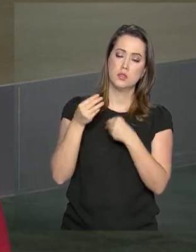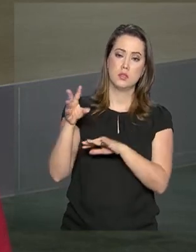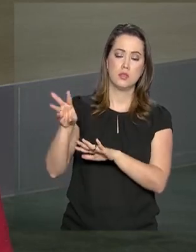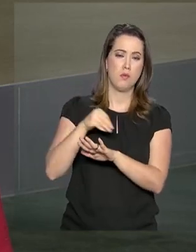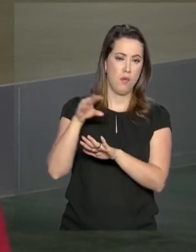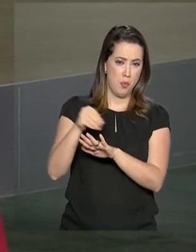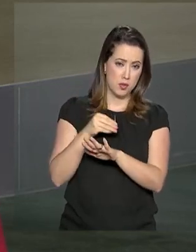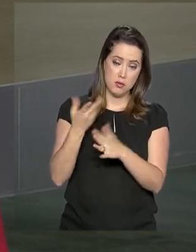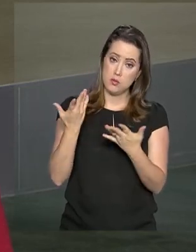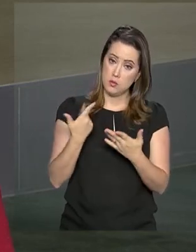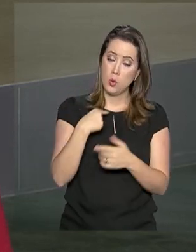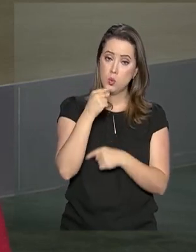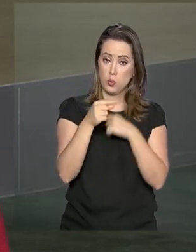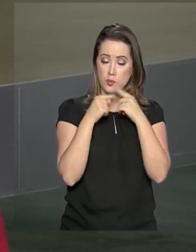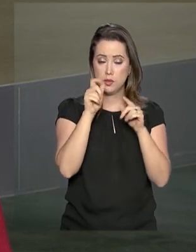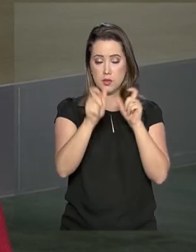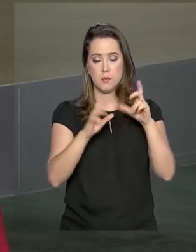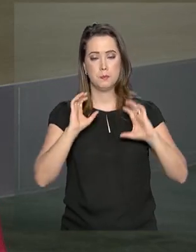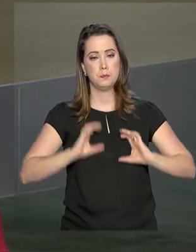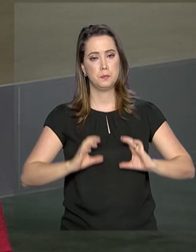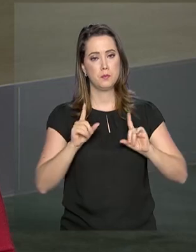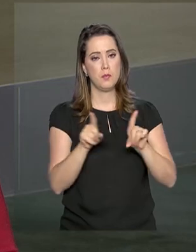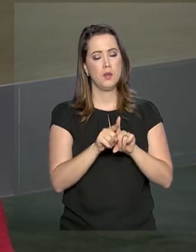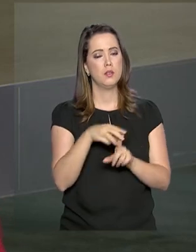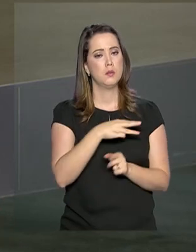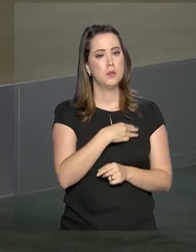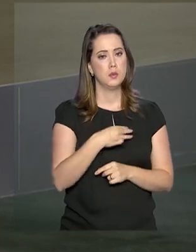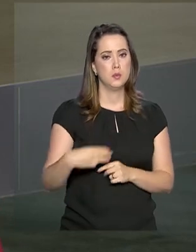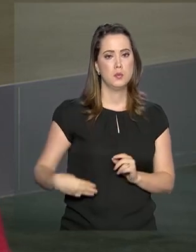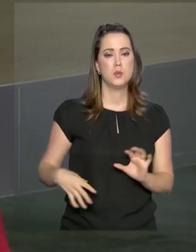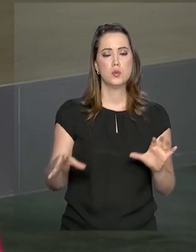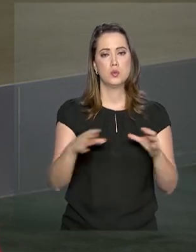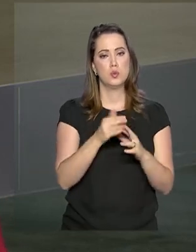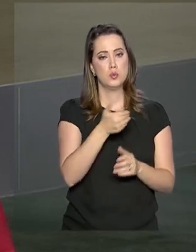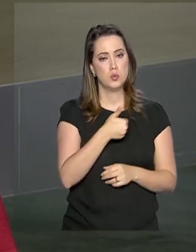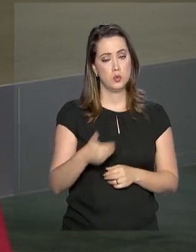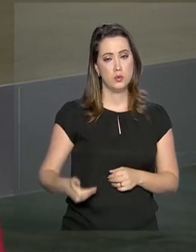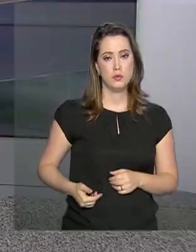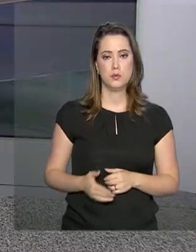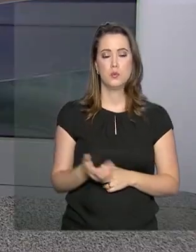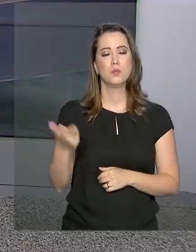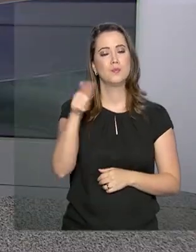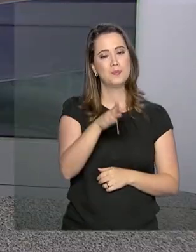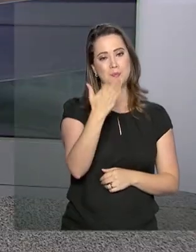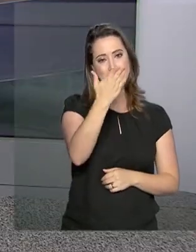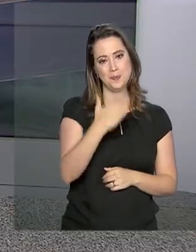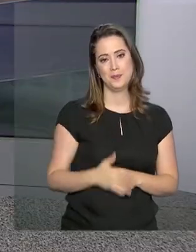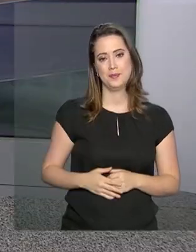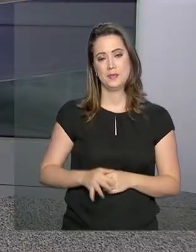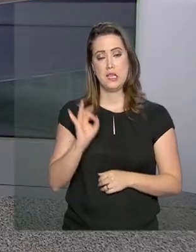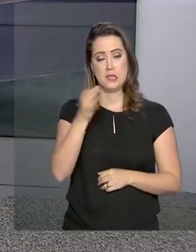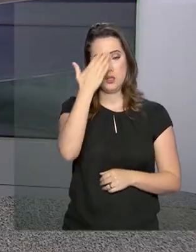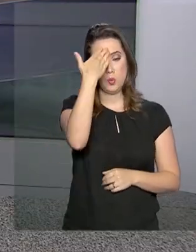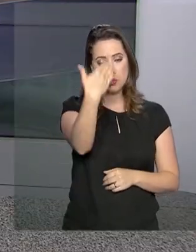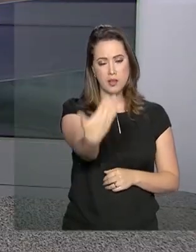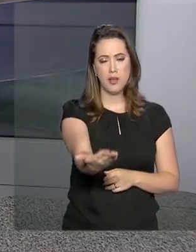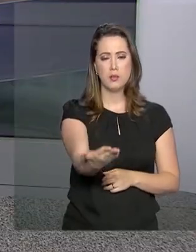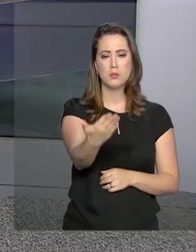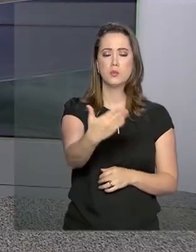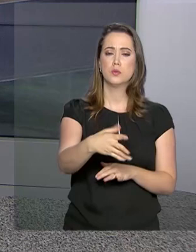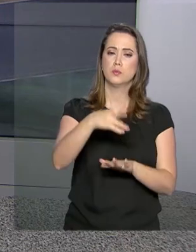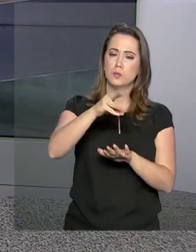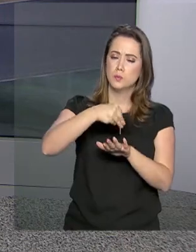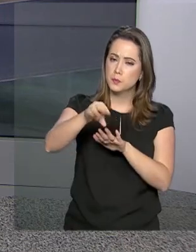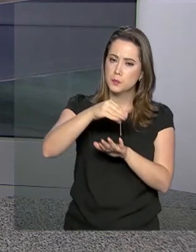tirar dúvidas dos cidadãos, mas também os ministros da equipe de governo. Alessandra, volto com você. Muito obrigada, Daniele,